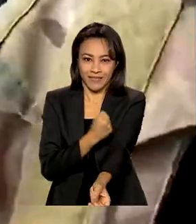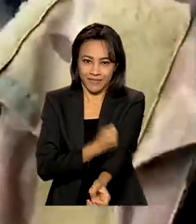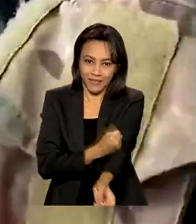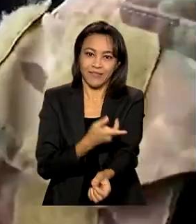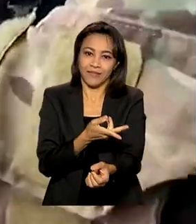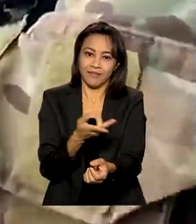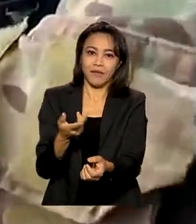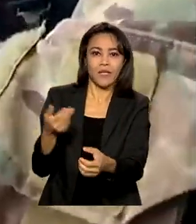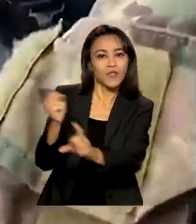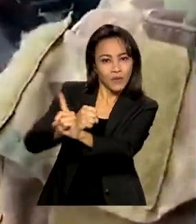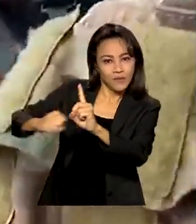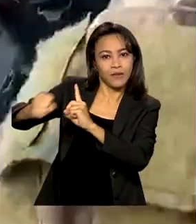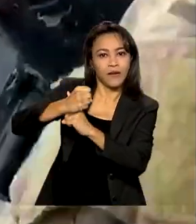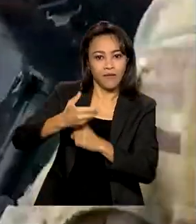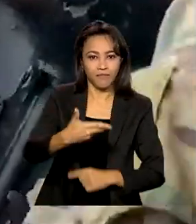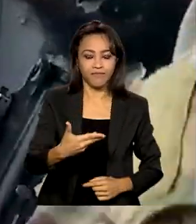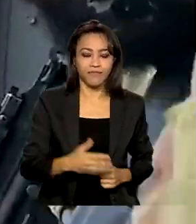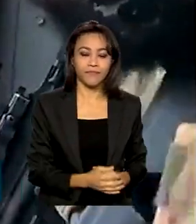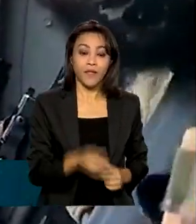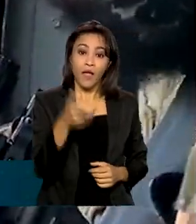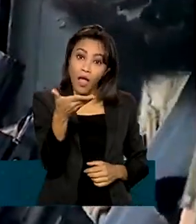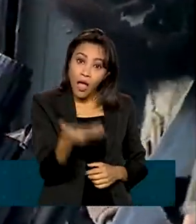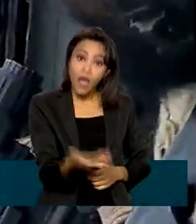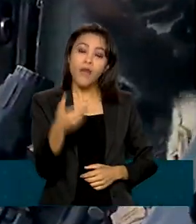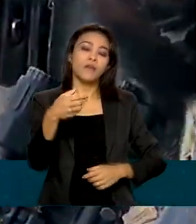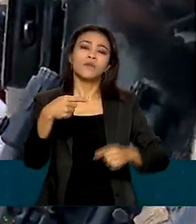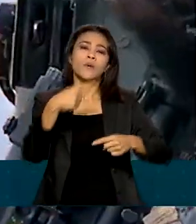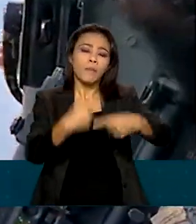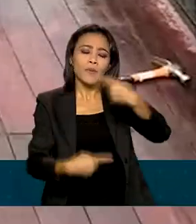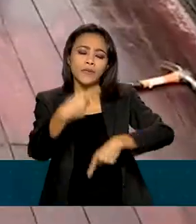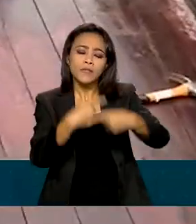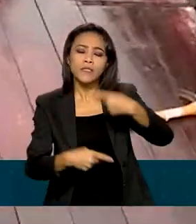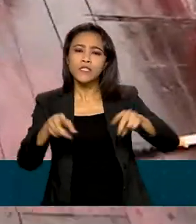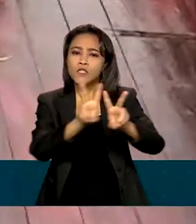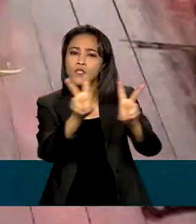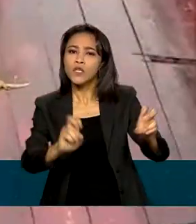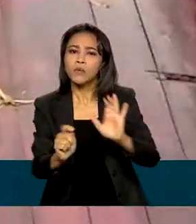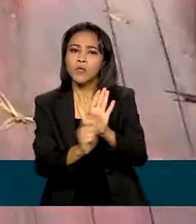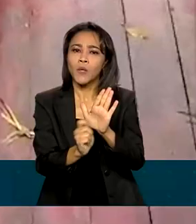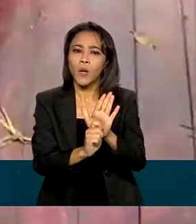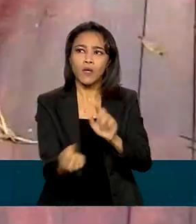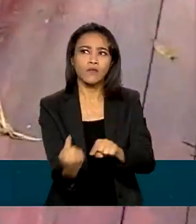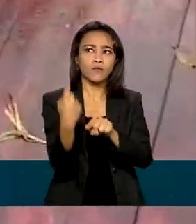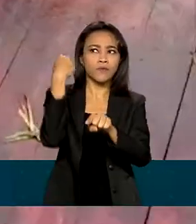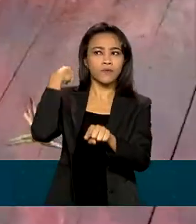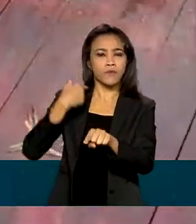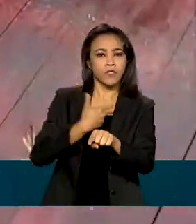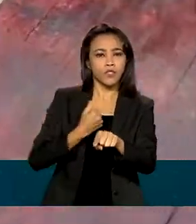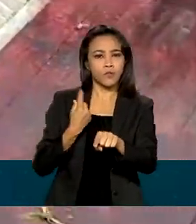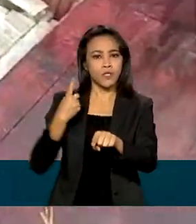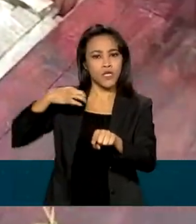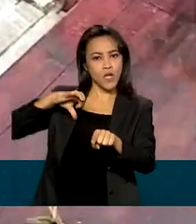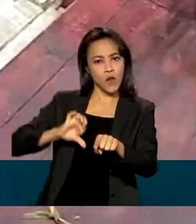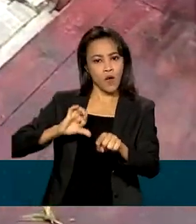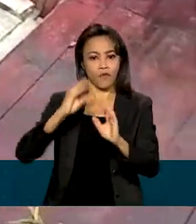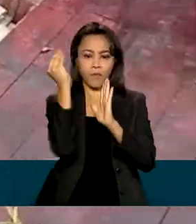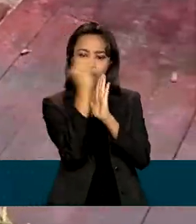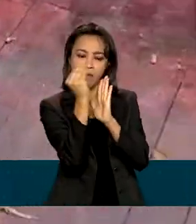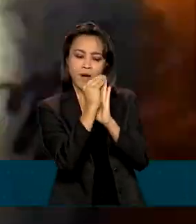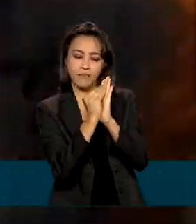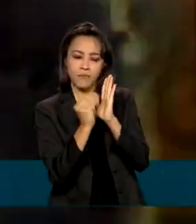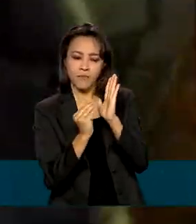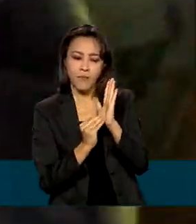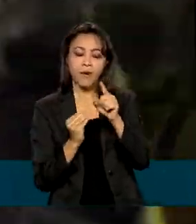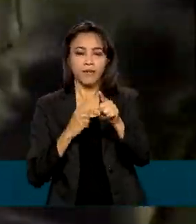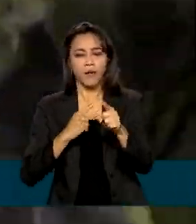É um redirecionamento da política sobre drogas no Brasil, definida em 2019. O Planade integra